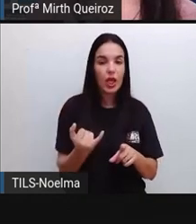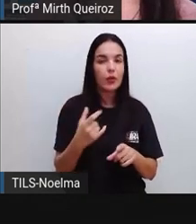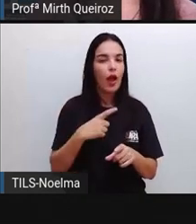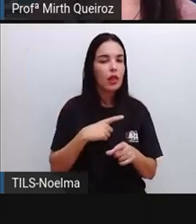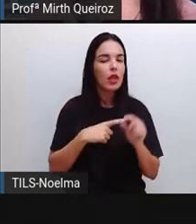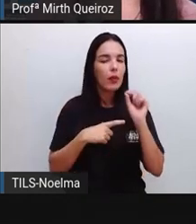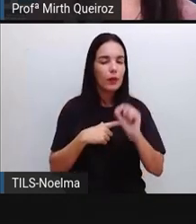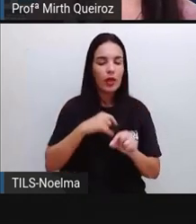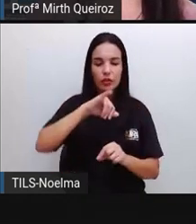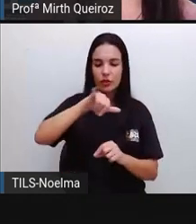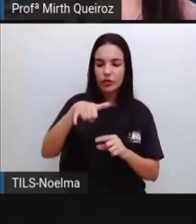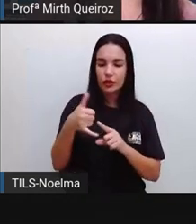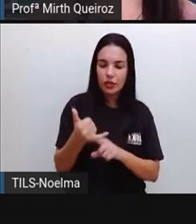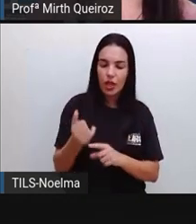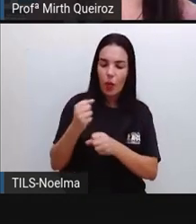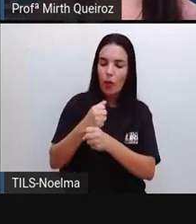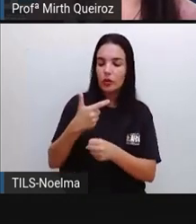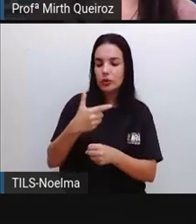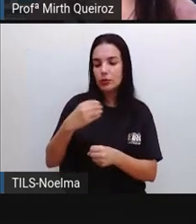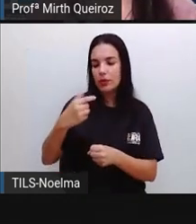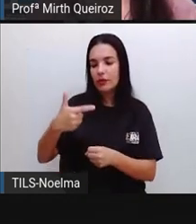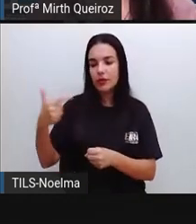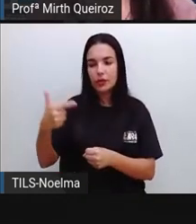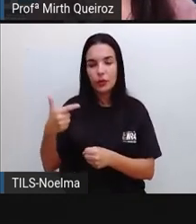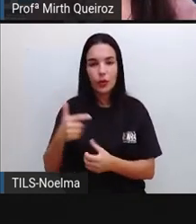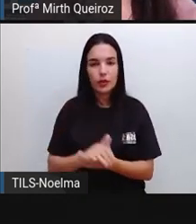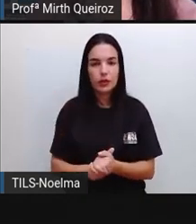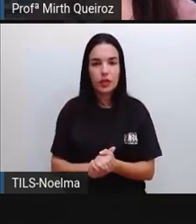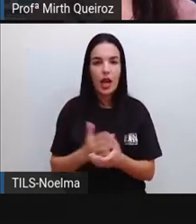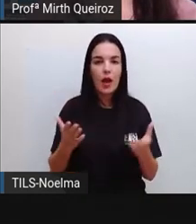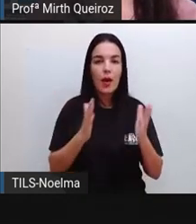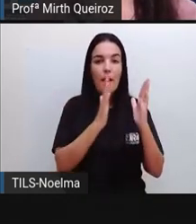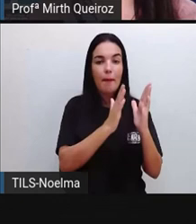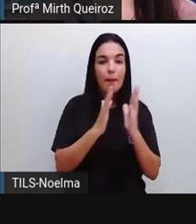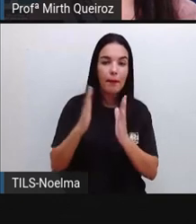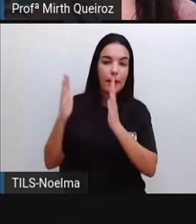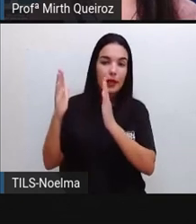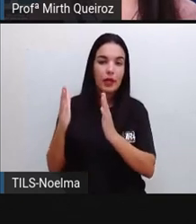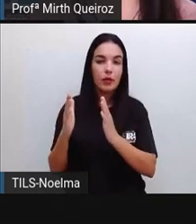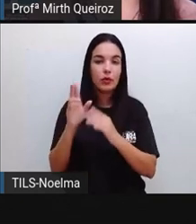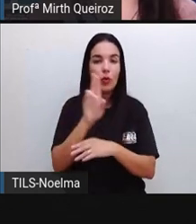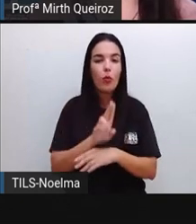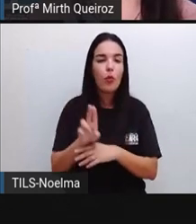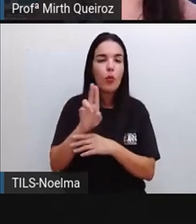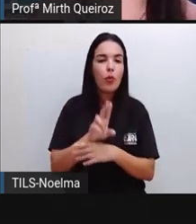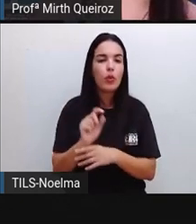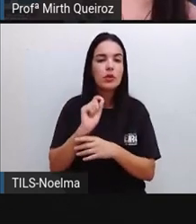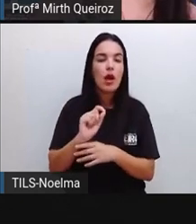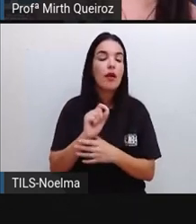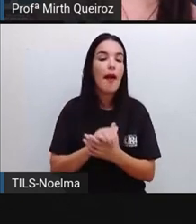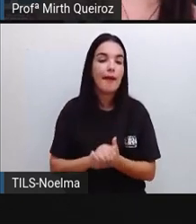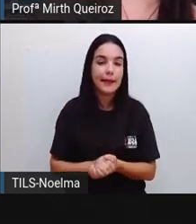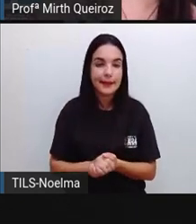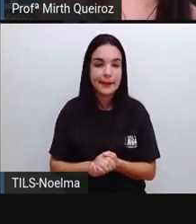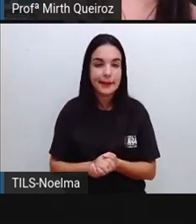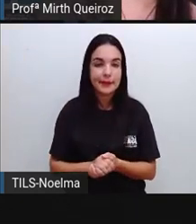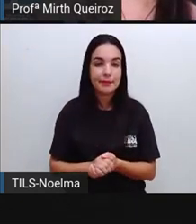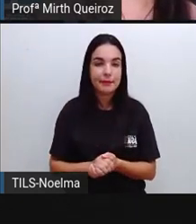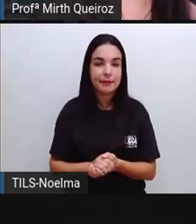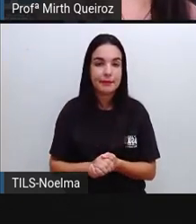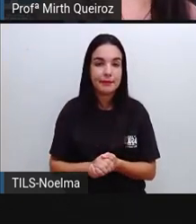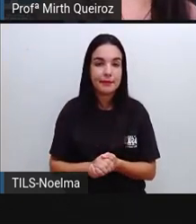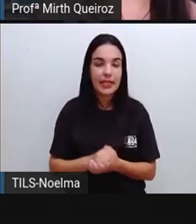janeiro de 2022, o período de consumo, né? Foi o consumo, por exemplo,